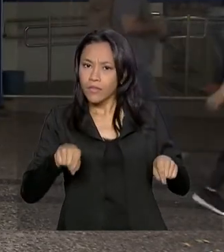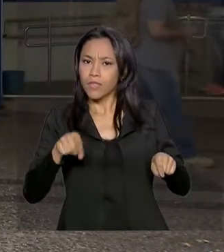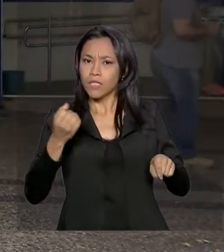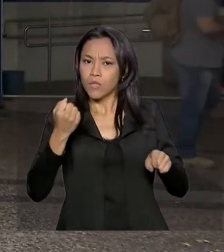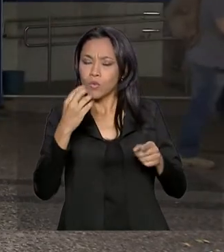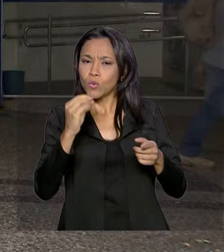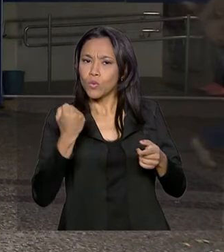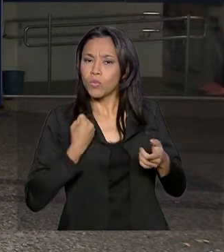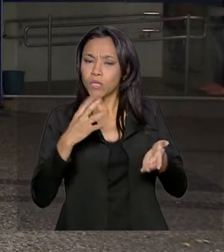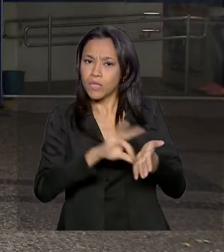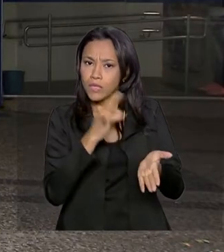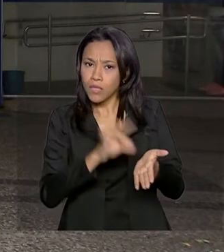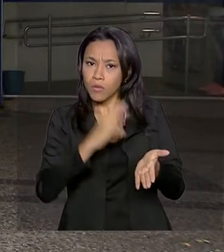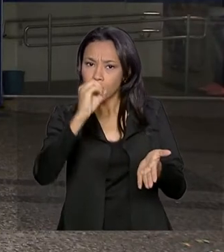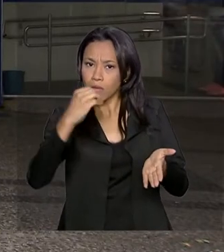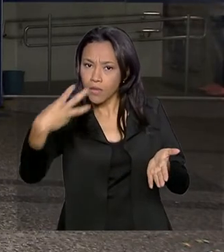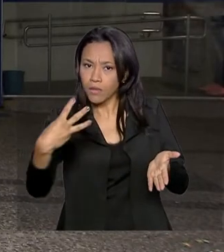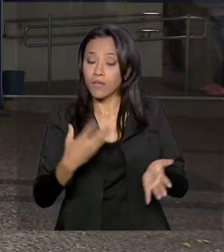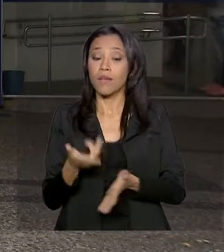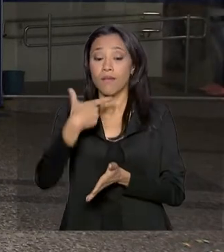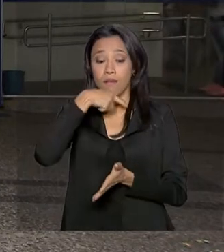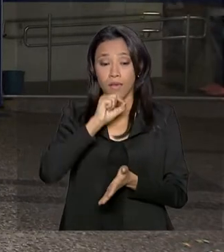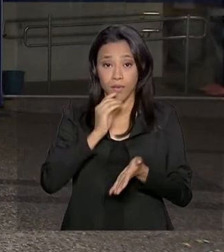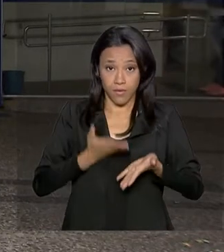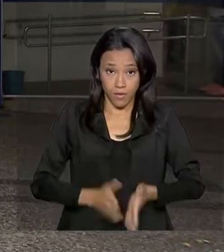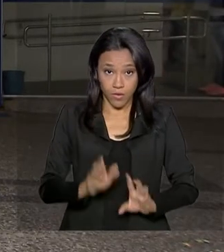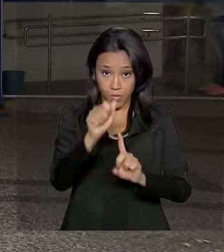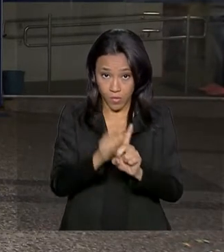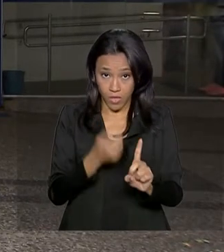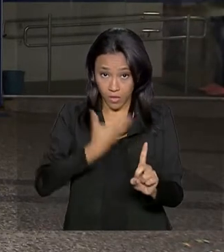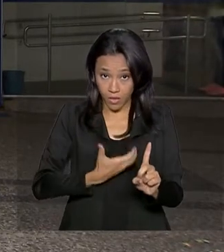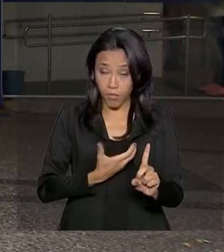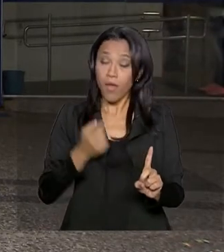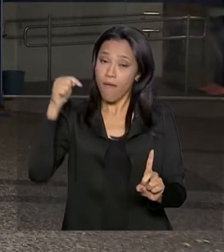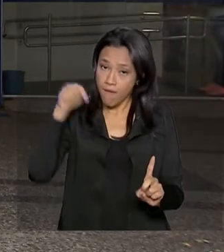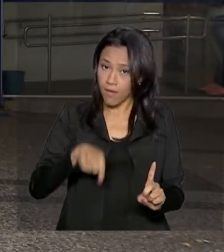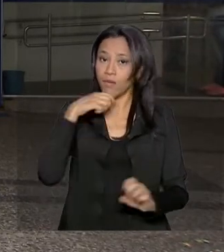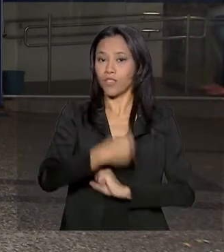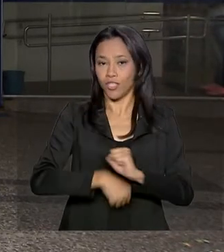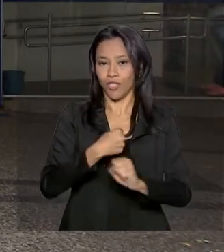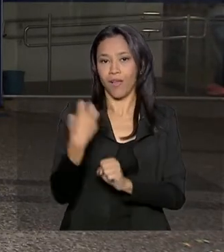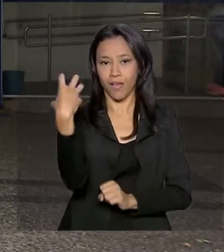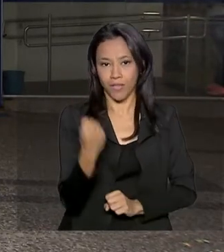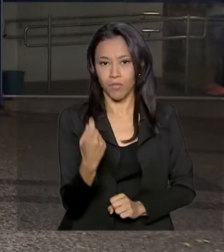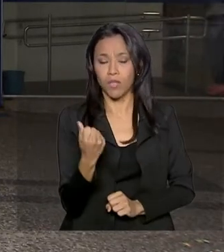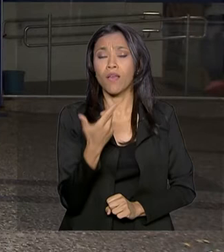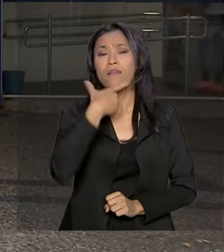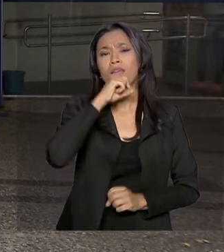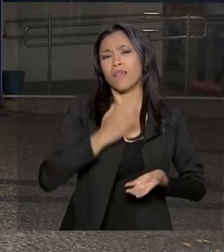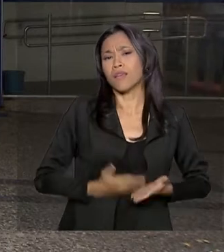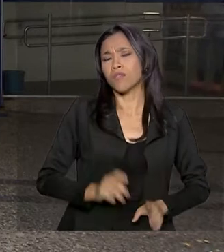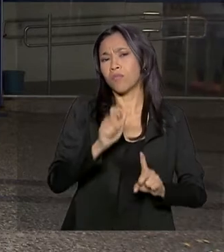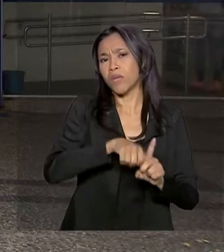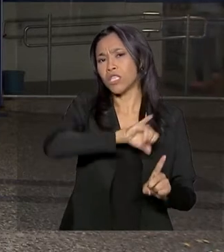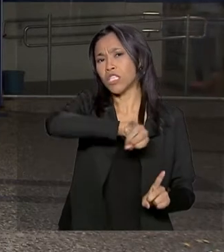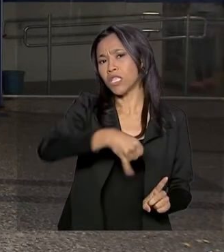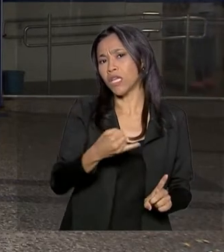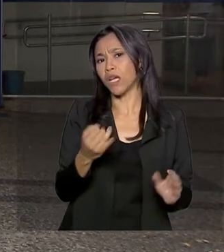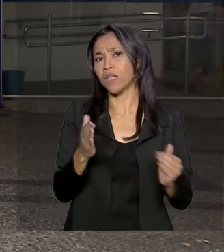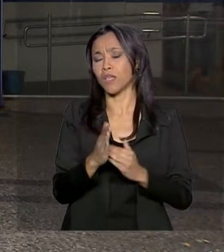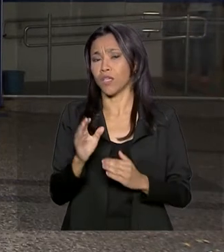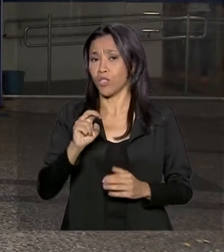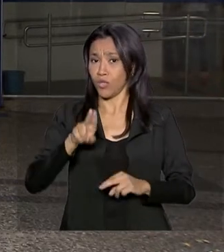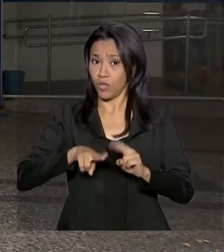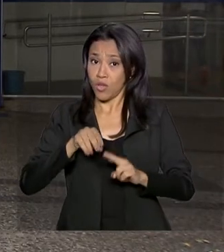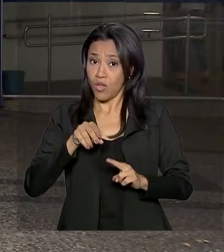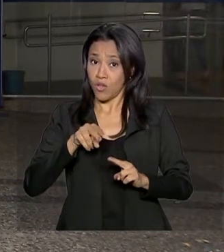trabalhadores nascidos até dezembro recebem o PIS ainda este ano. E quem nasceu entre janeiro e junho só terá o abono disponível no